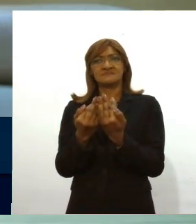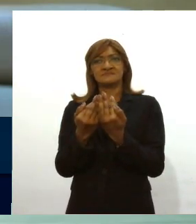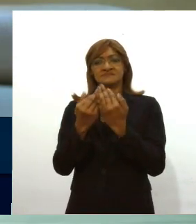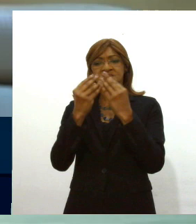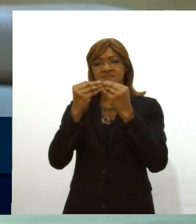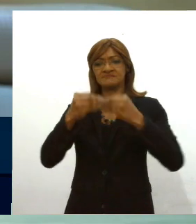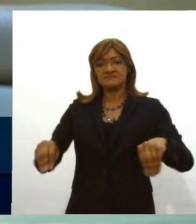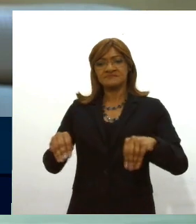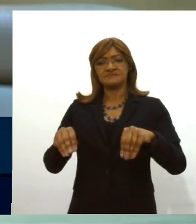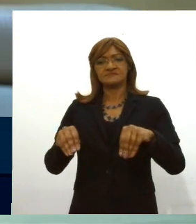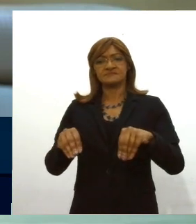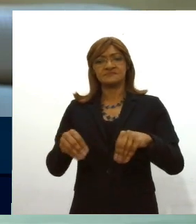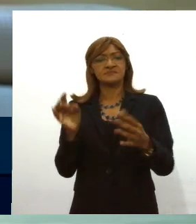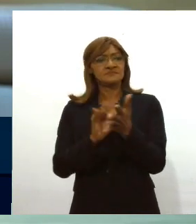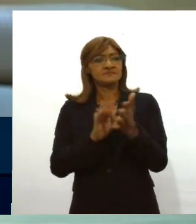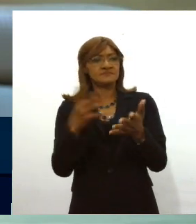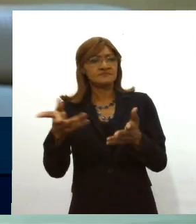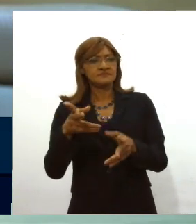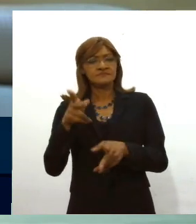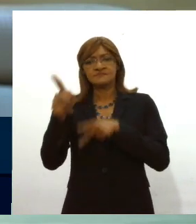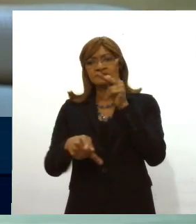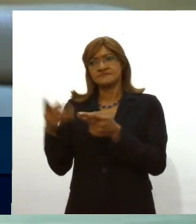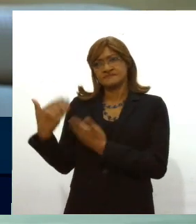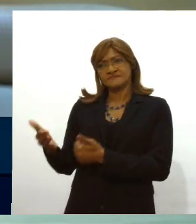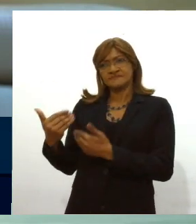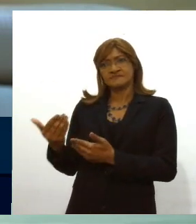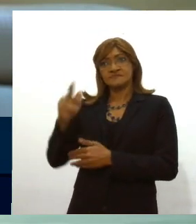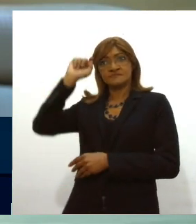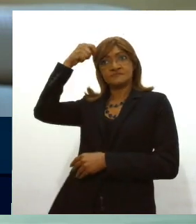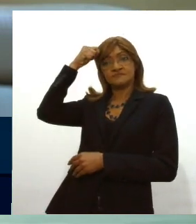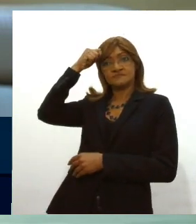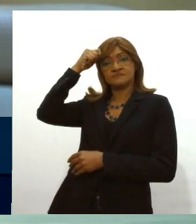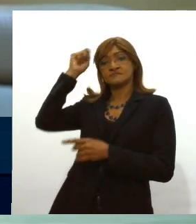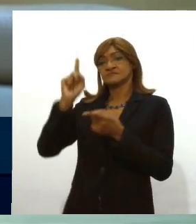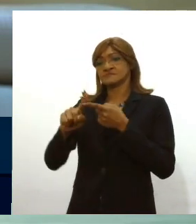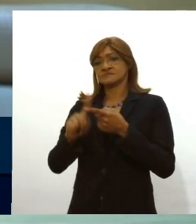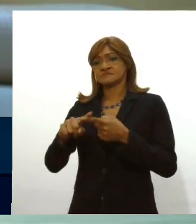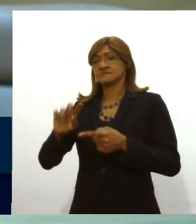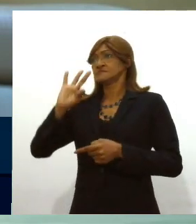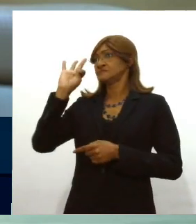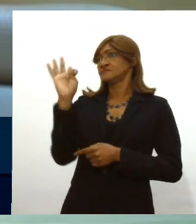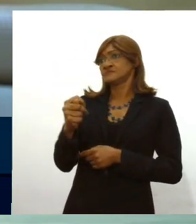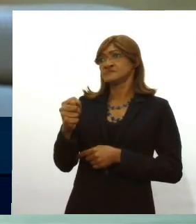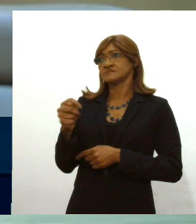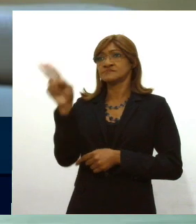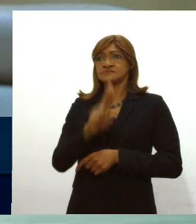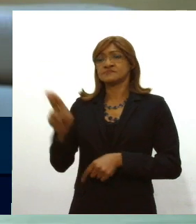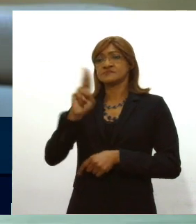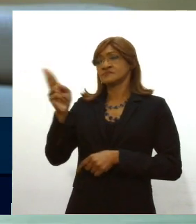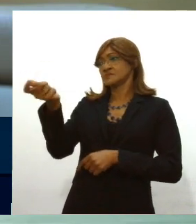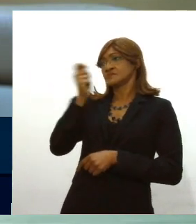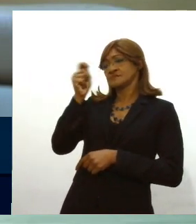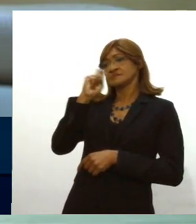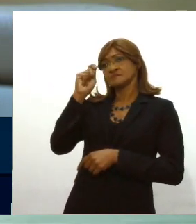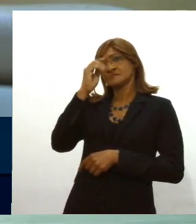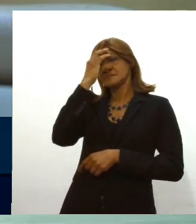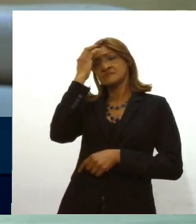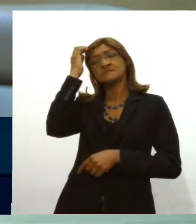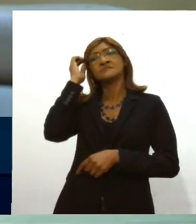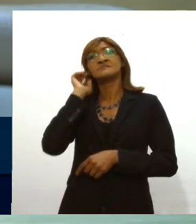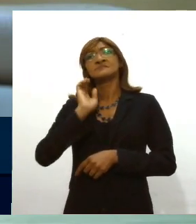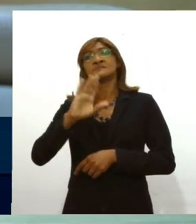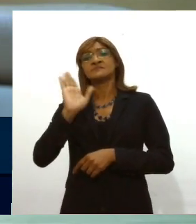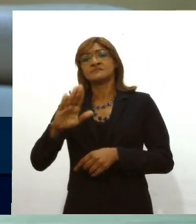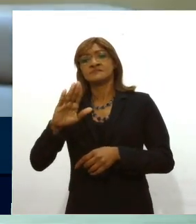destruindo realmente a população jovem, não somente negros, mas qualquer um que entra nesse mundo das drogas. E sabe que